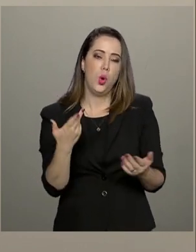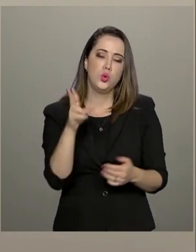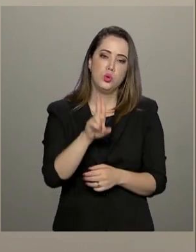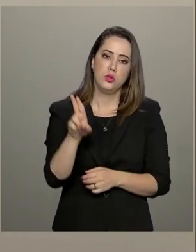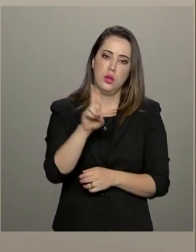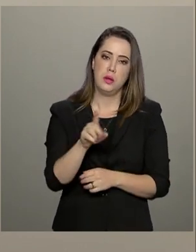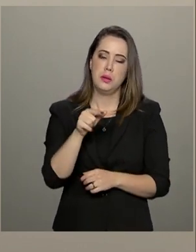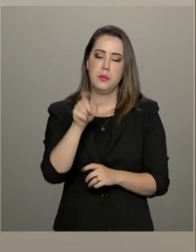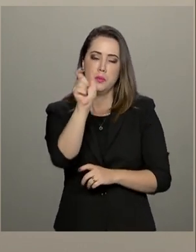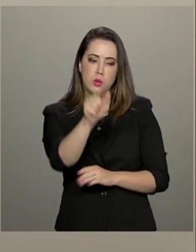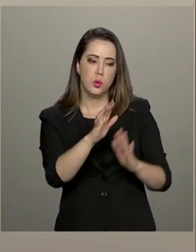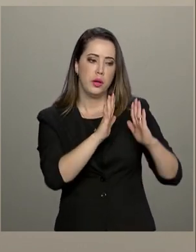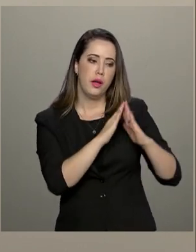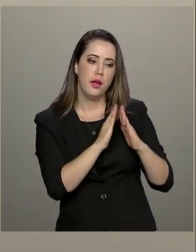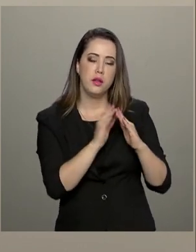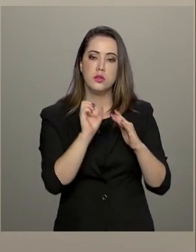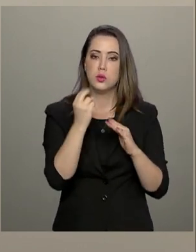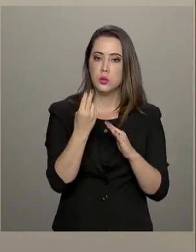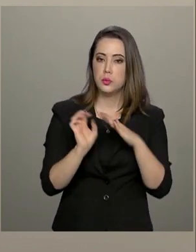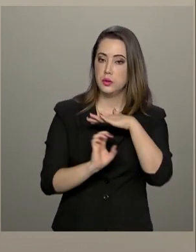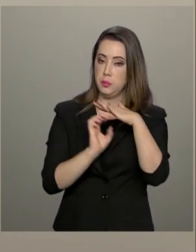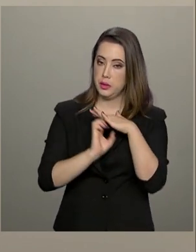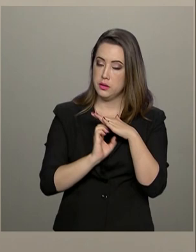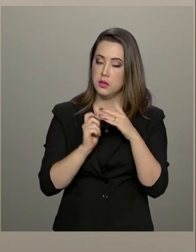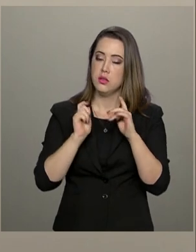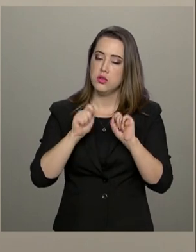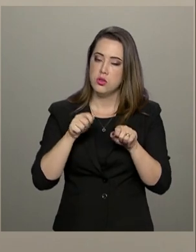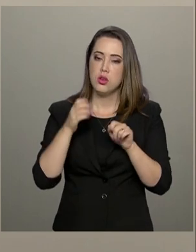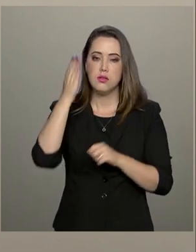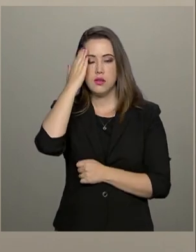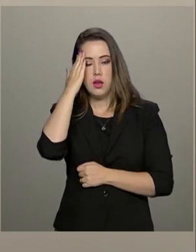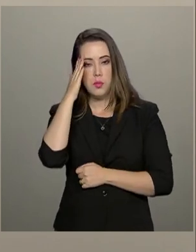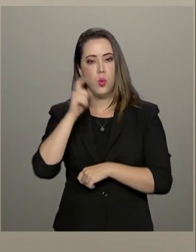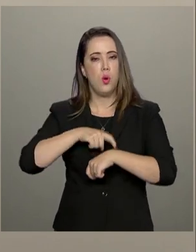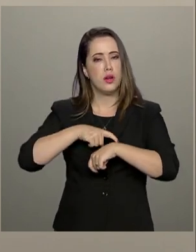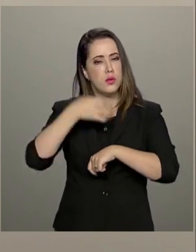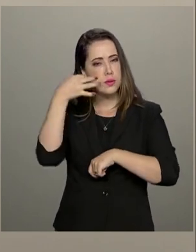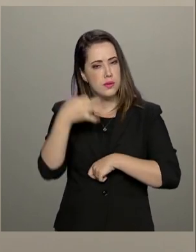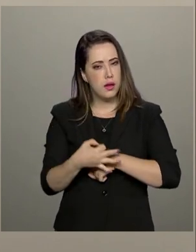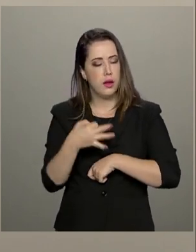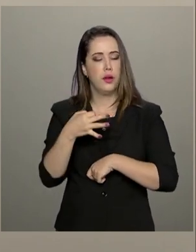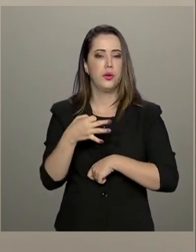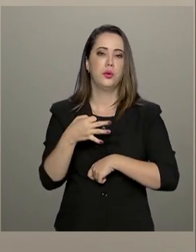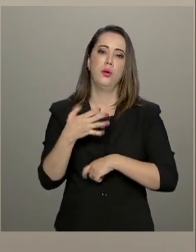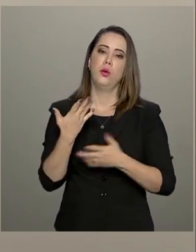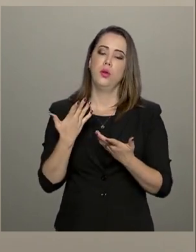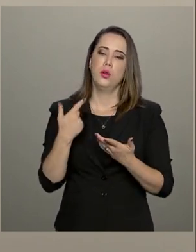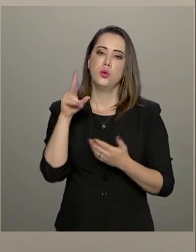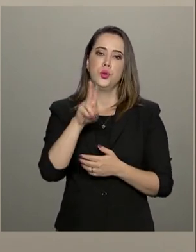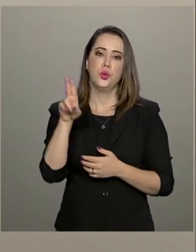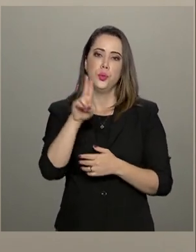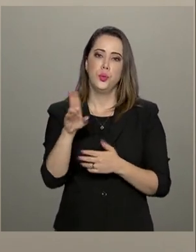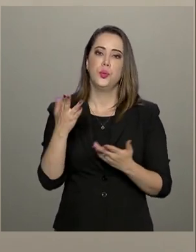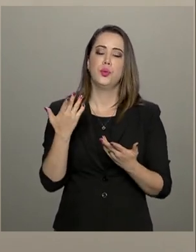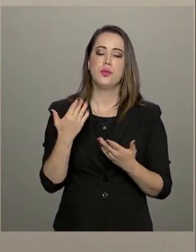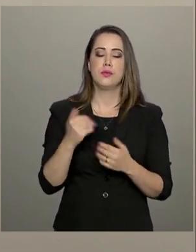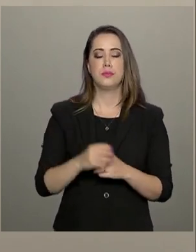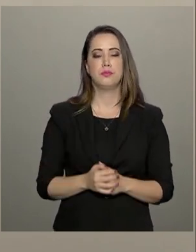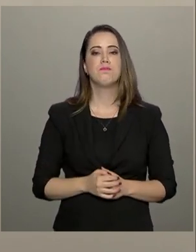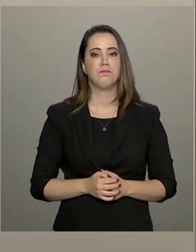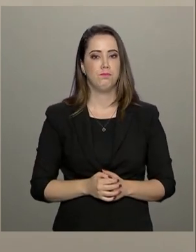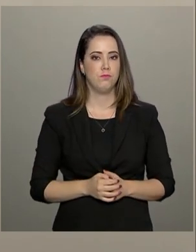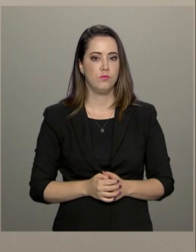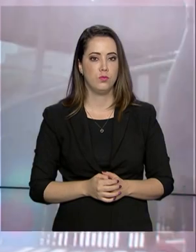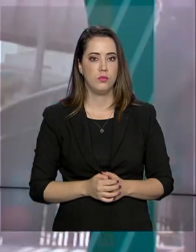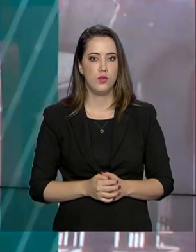consumidor residencial quanto o pequeno comércio, se ele já possui essa característica de consumir mais nos horários fora ponta, aí já vale a pena fazer a